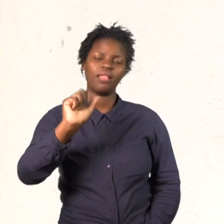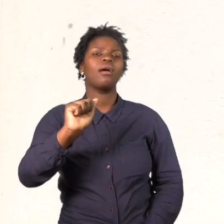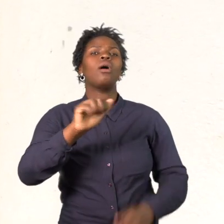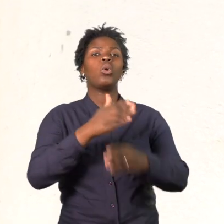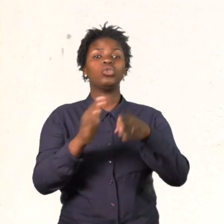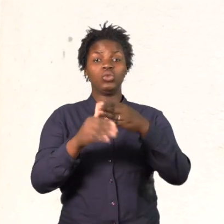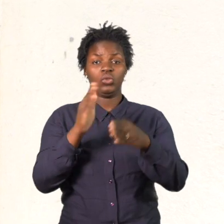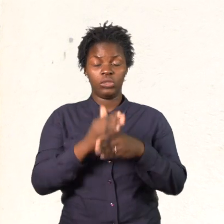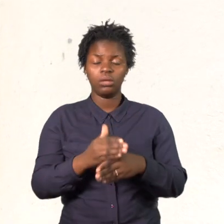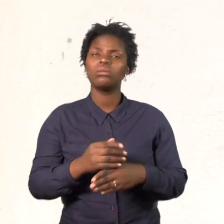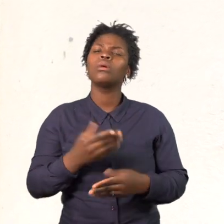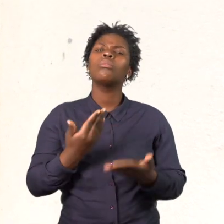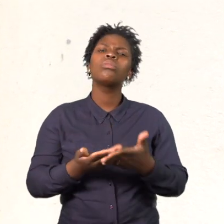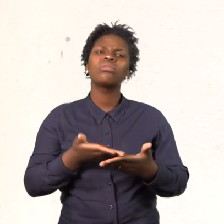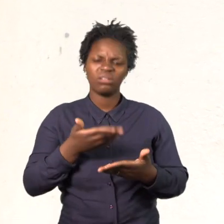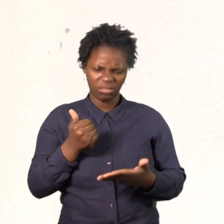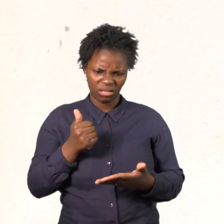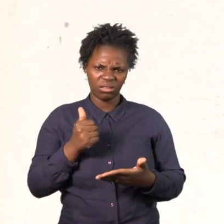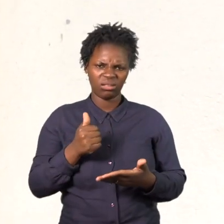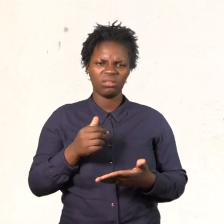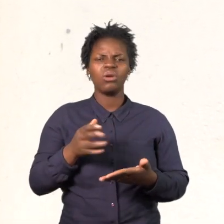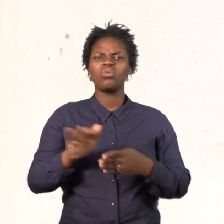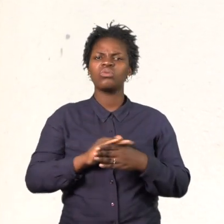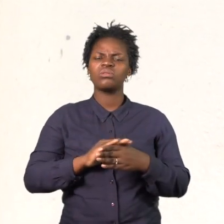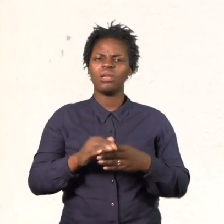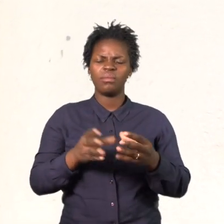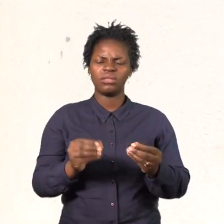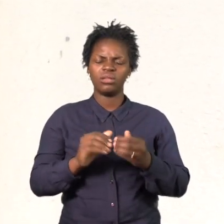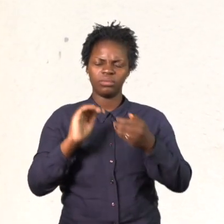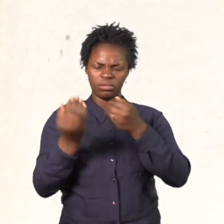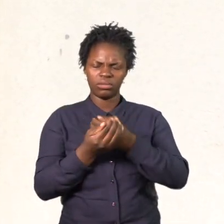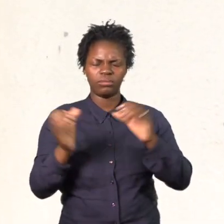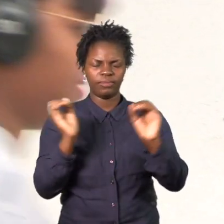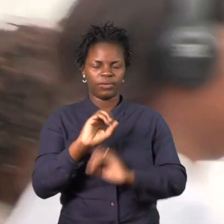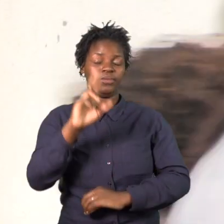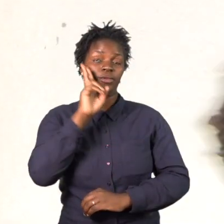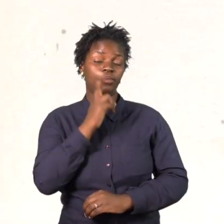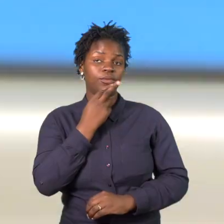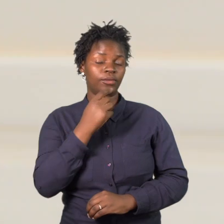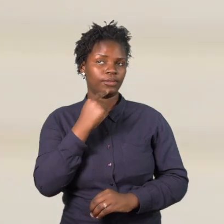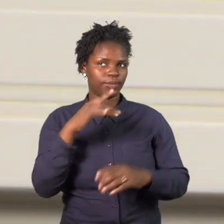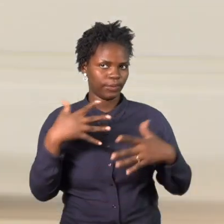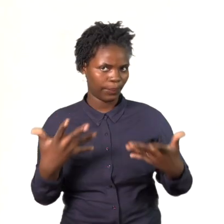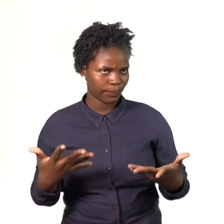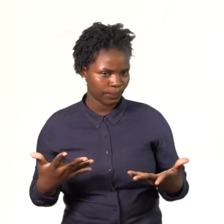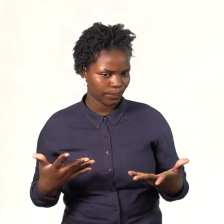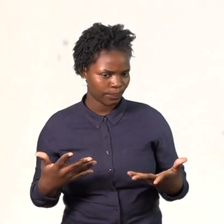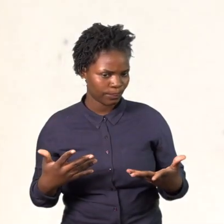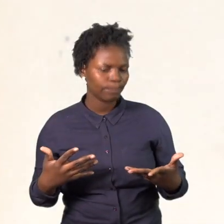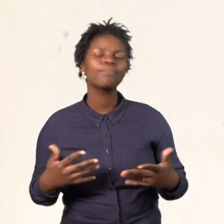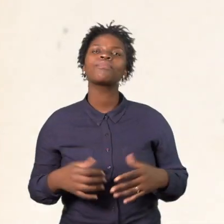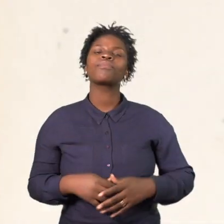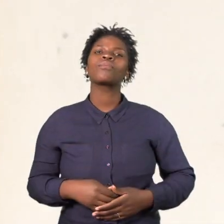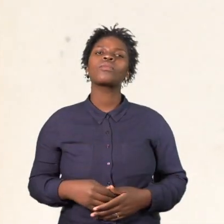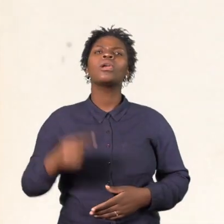Eles não sabem que é perigoso ficar. Tem que colocar o equipamento, porque assim podem sofrer acidentes de trabalho. Sim, sim, sim.